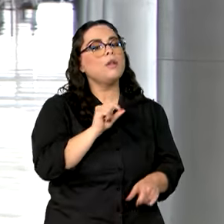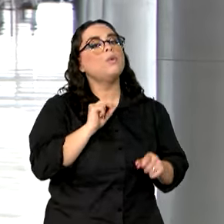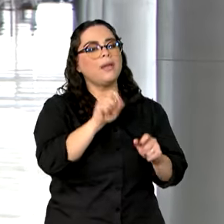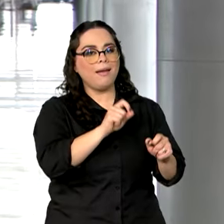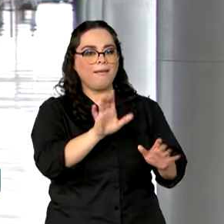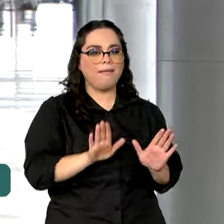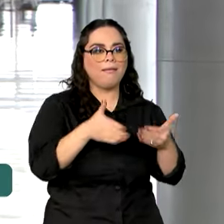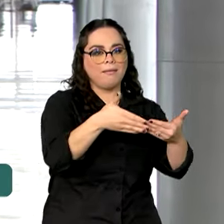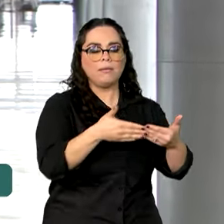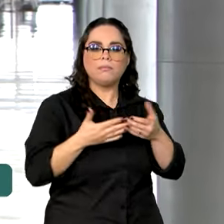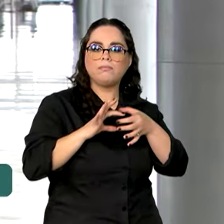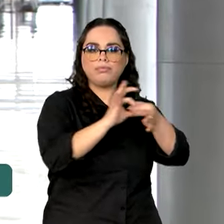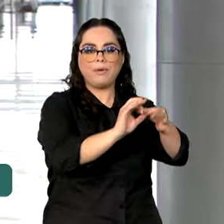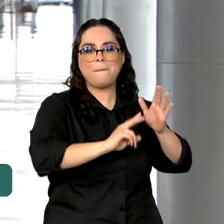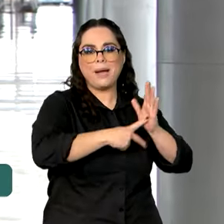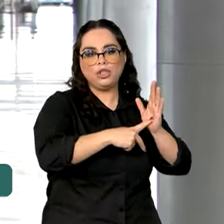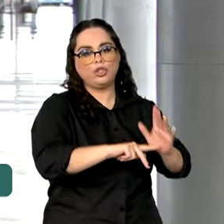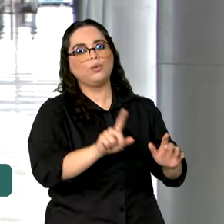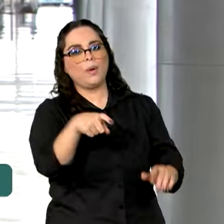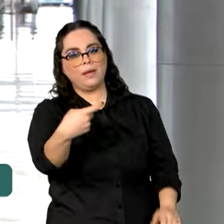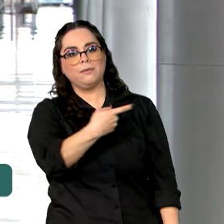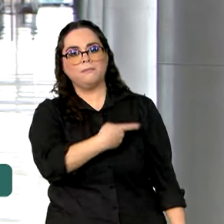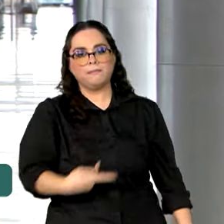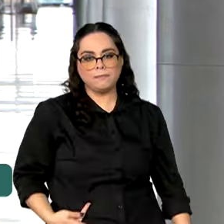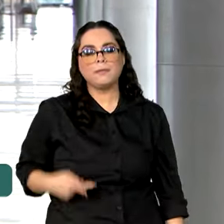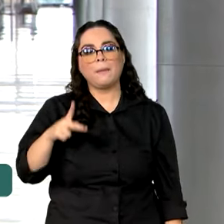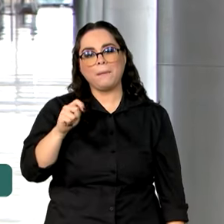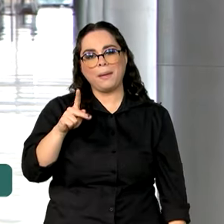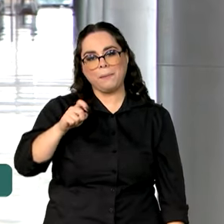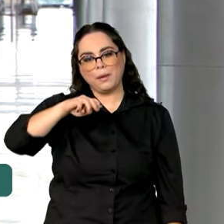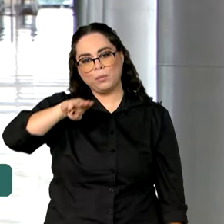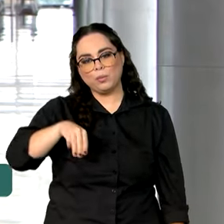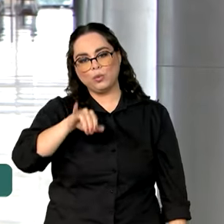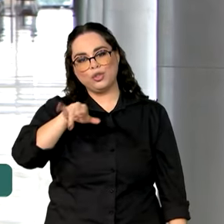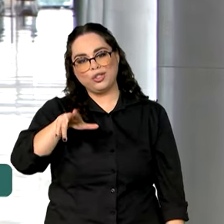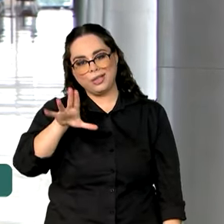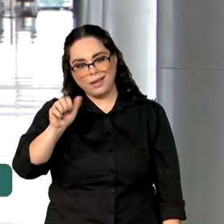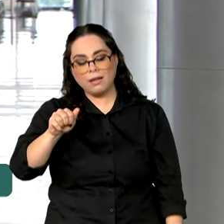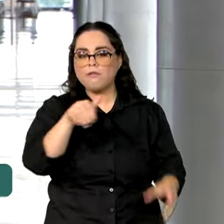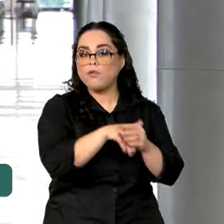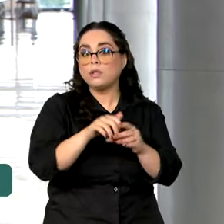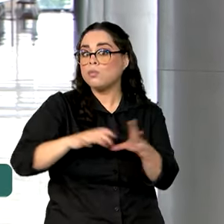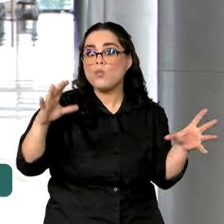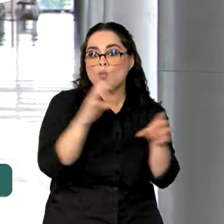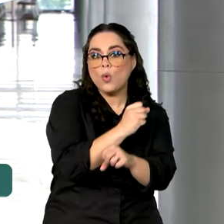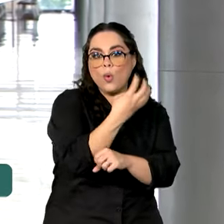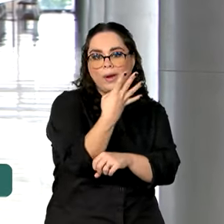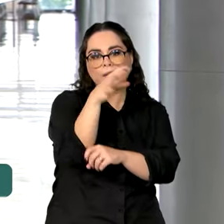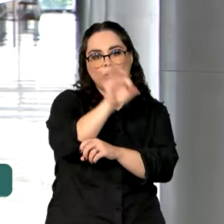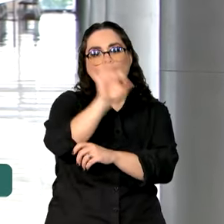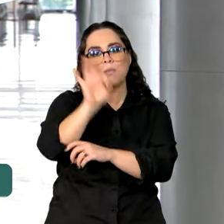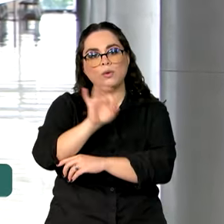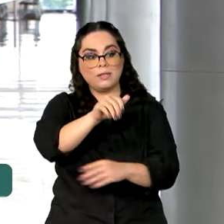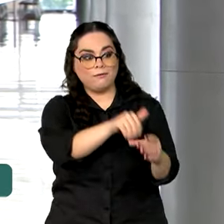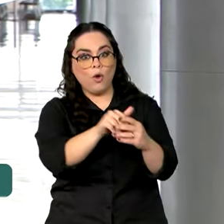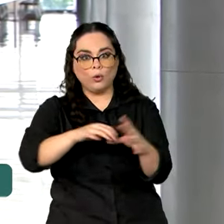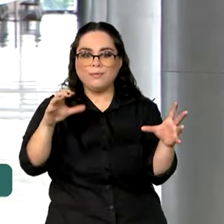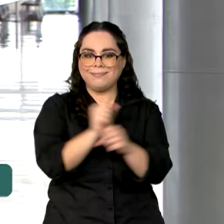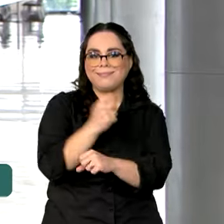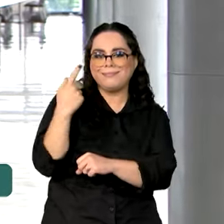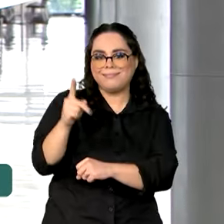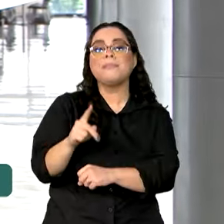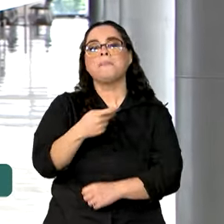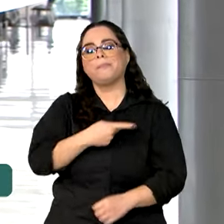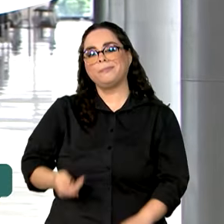pela Frente Ampla, apoiado pelo ex-presidente Pepe Mujica e foi eleito com mais de 49% dos votos. Então, o presidente